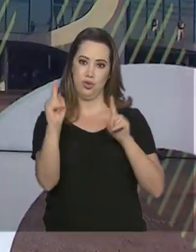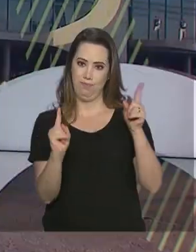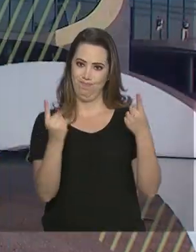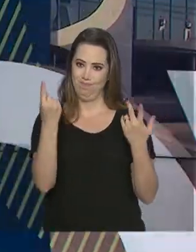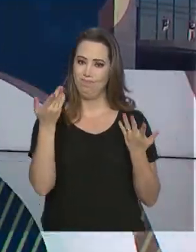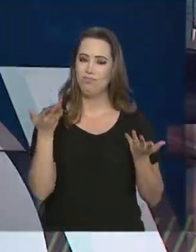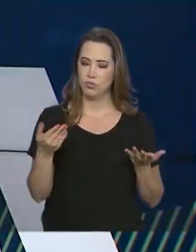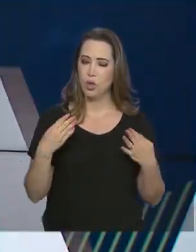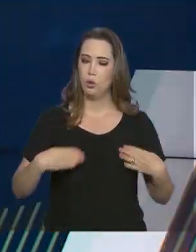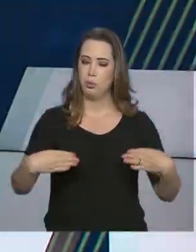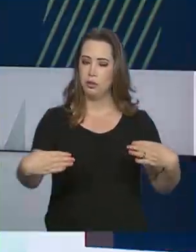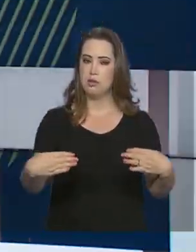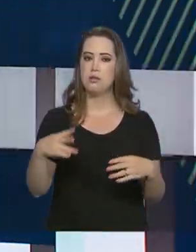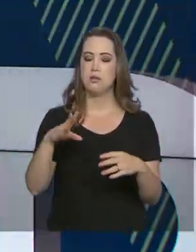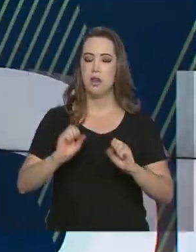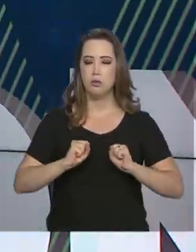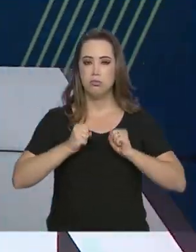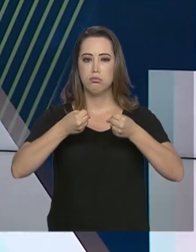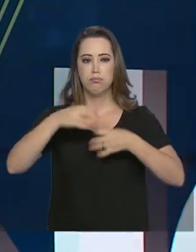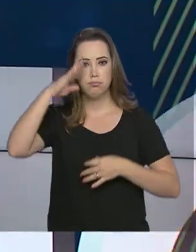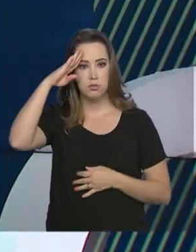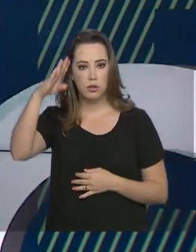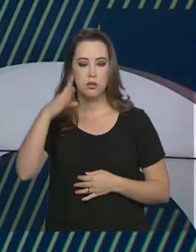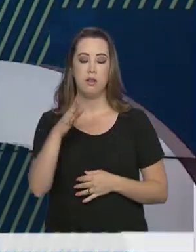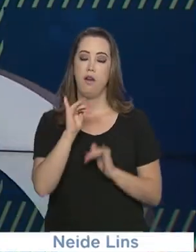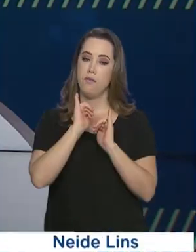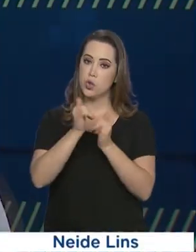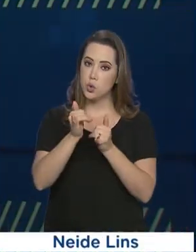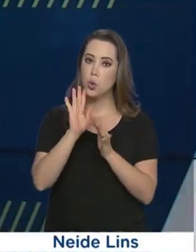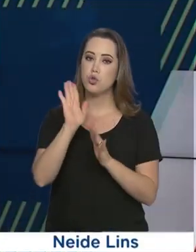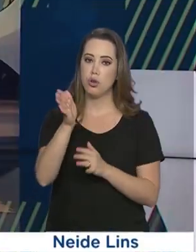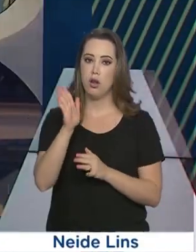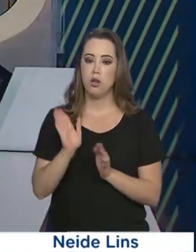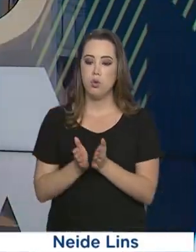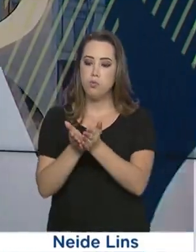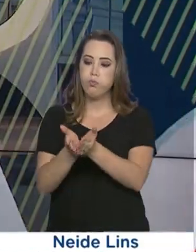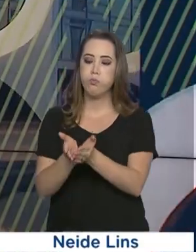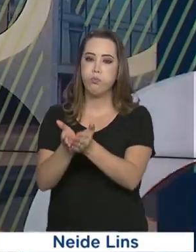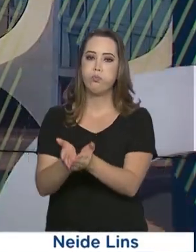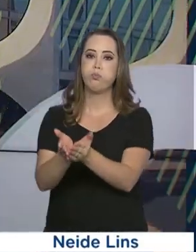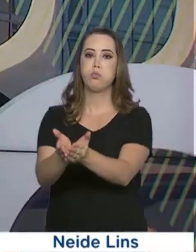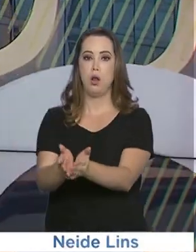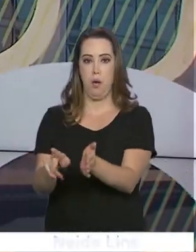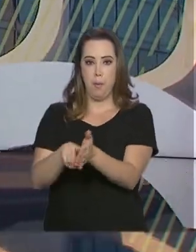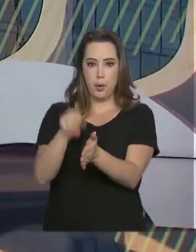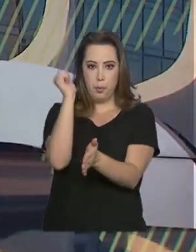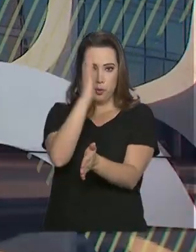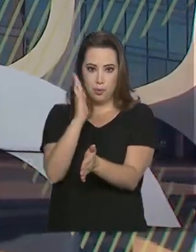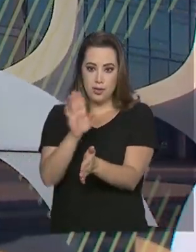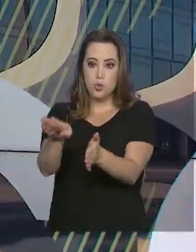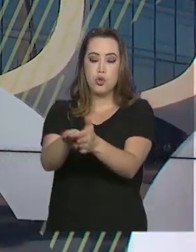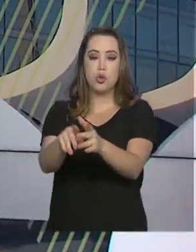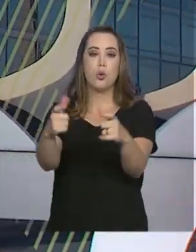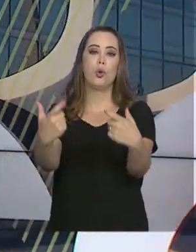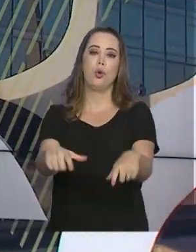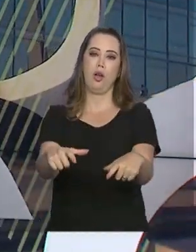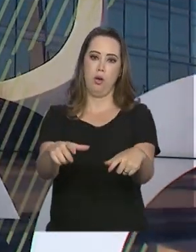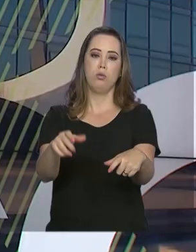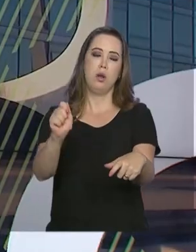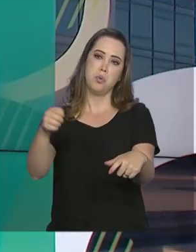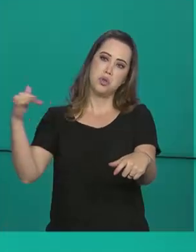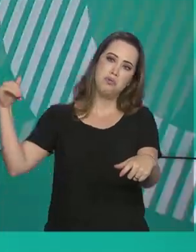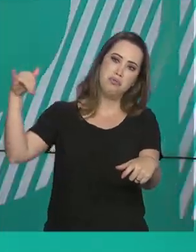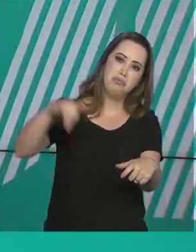uma nota informando que o navio polar Almirante Maximiano chegou ao local da possível queda do avião da Força Aérea do Chile